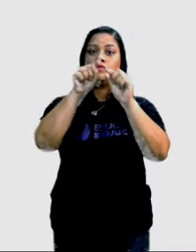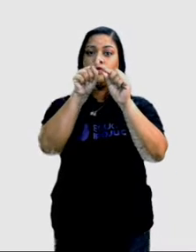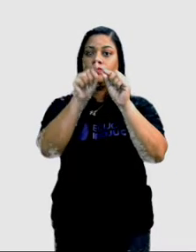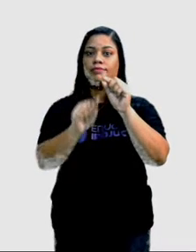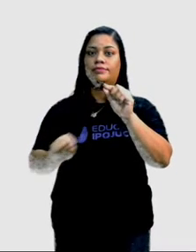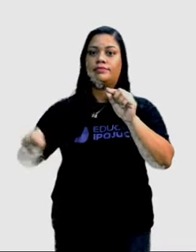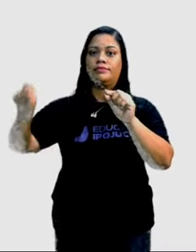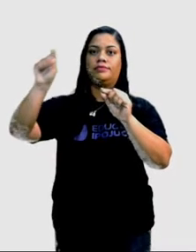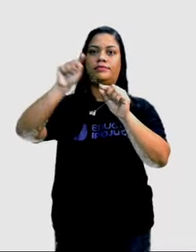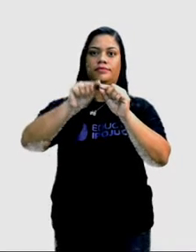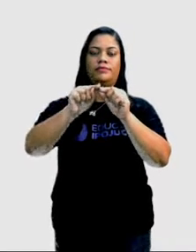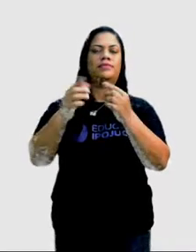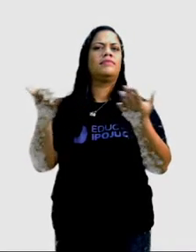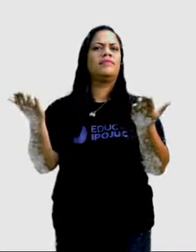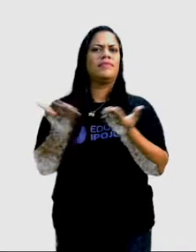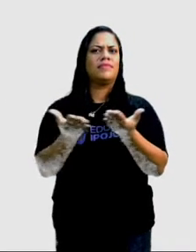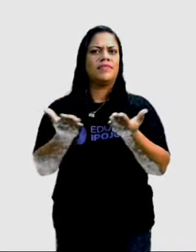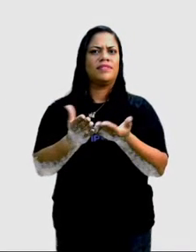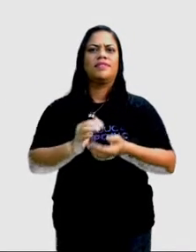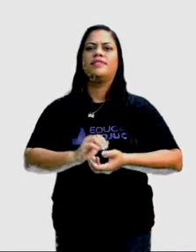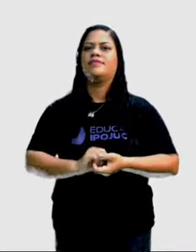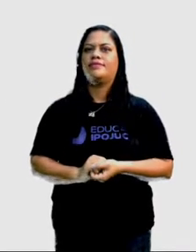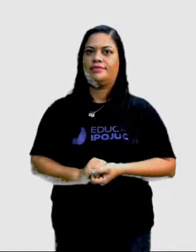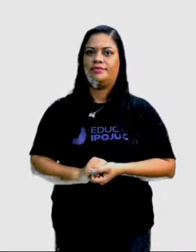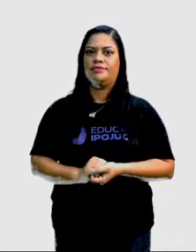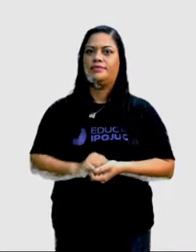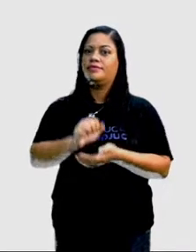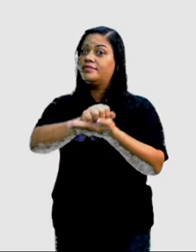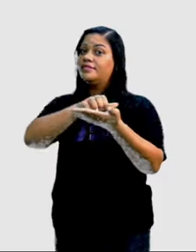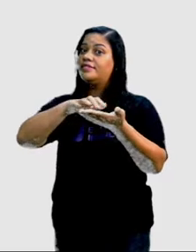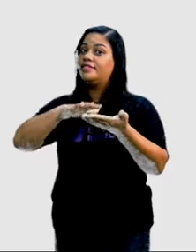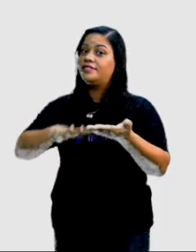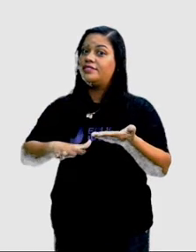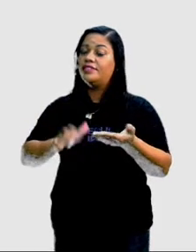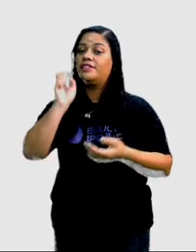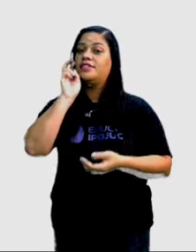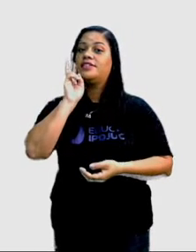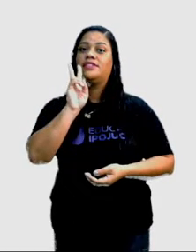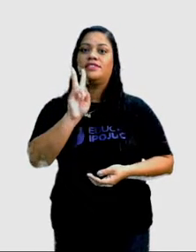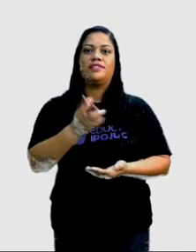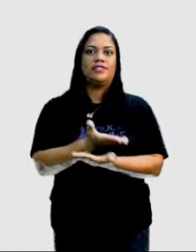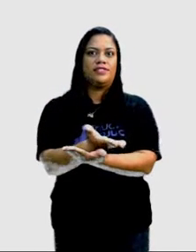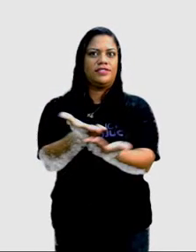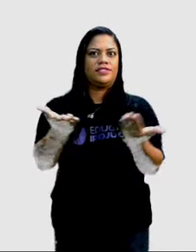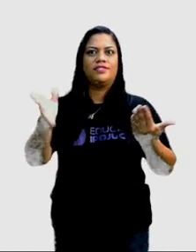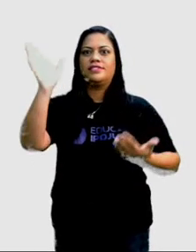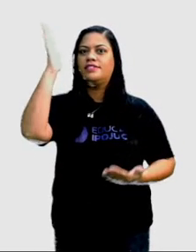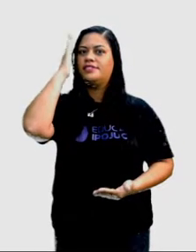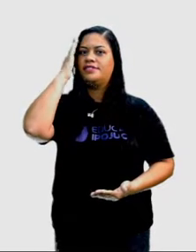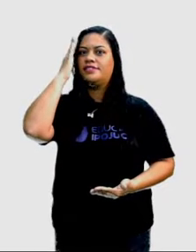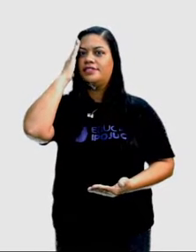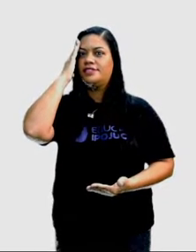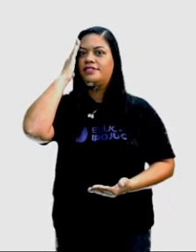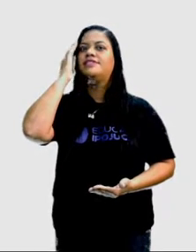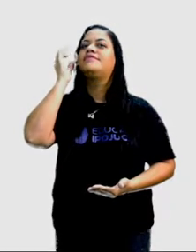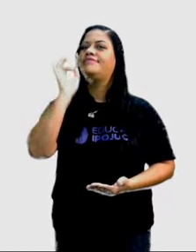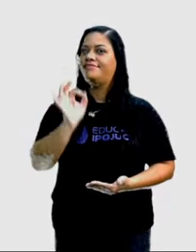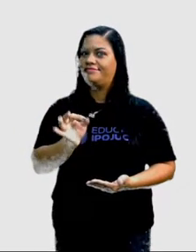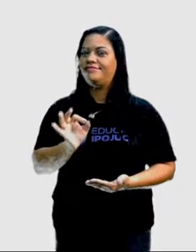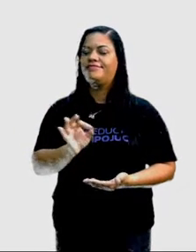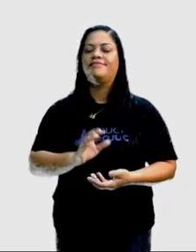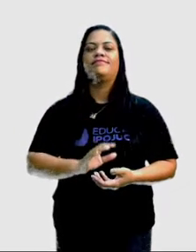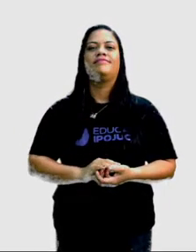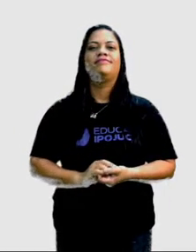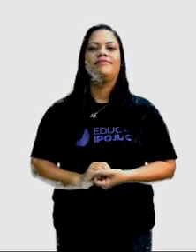Agora, vamos para a nossa atividade, ver se vocês compreenderam direitinho e